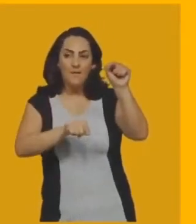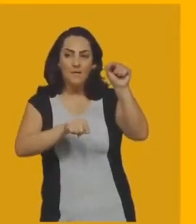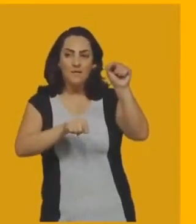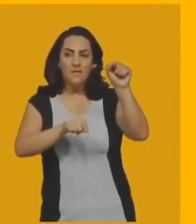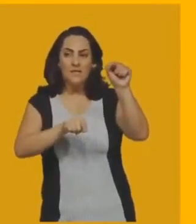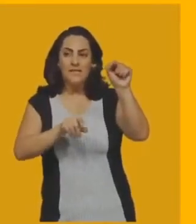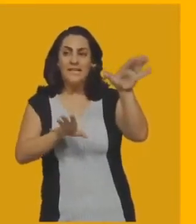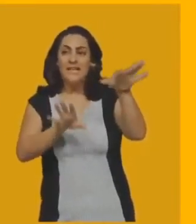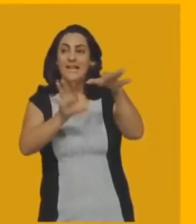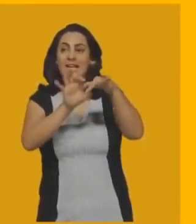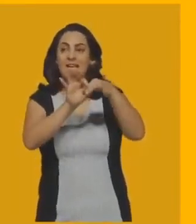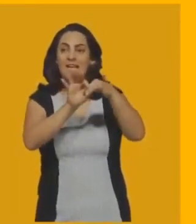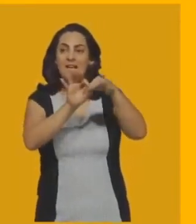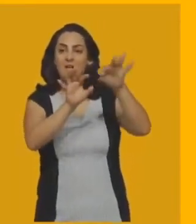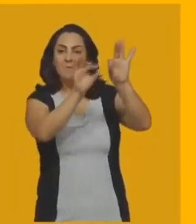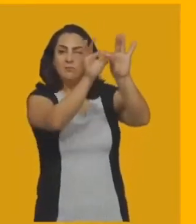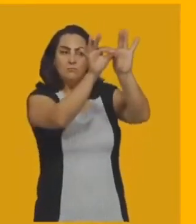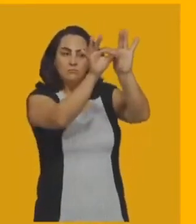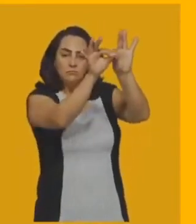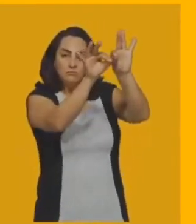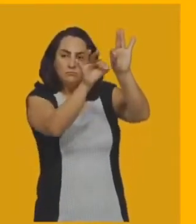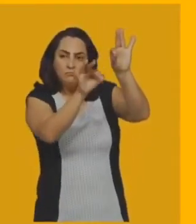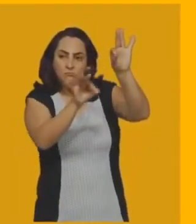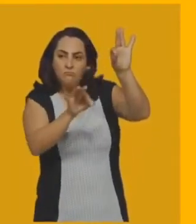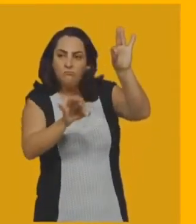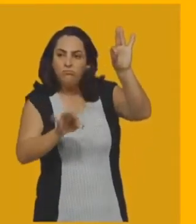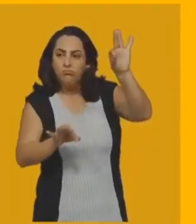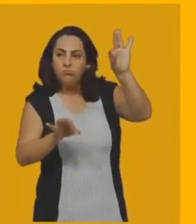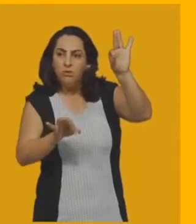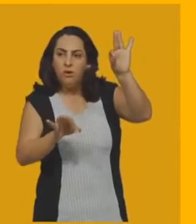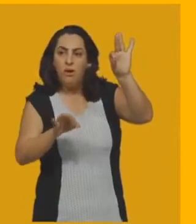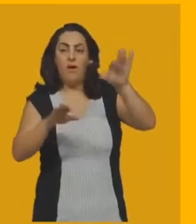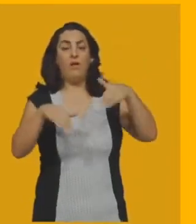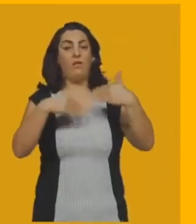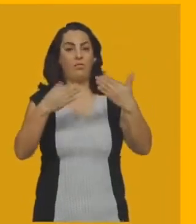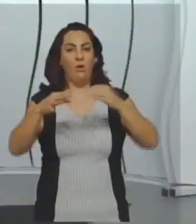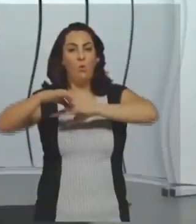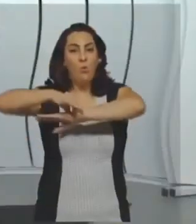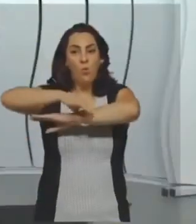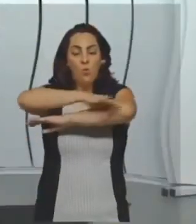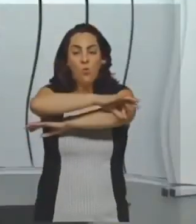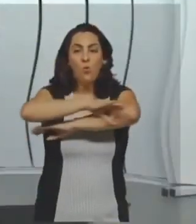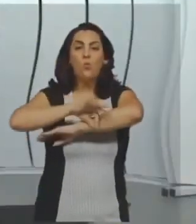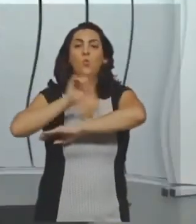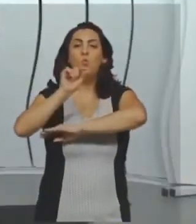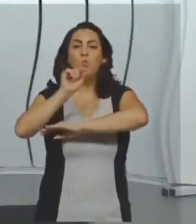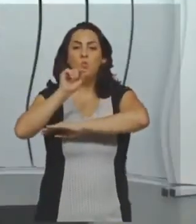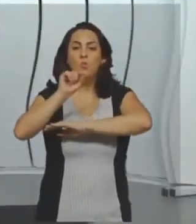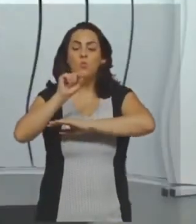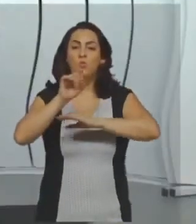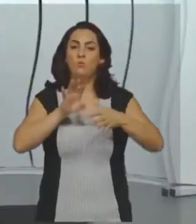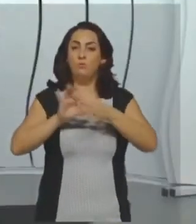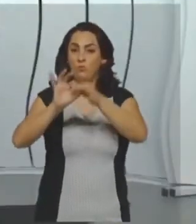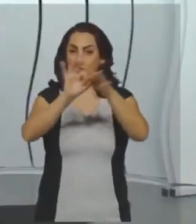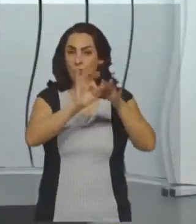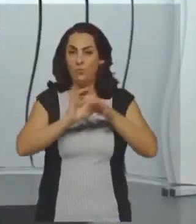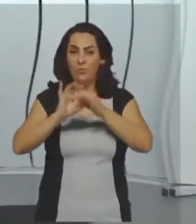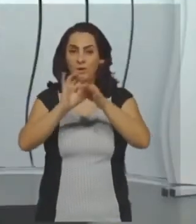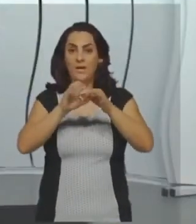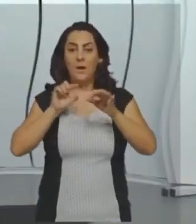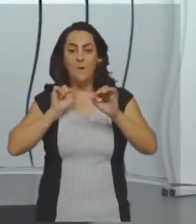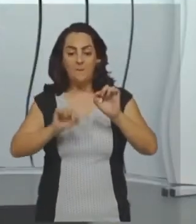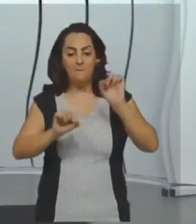eu tracei uma reta, então a reta é um conjunto de pontos, né, que estão nessa direção. Aqui,